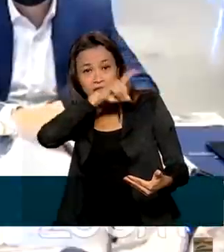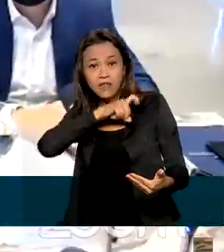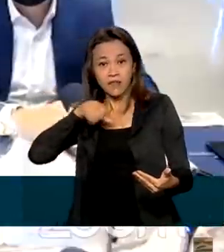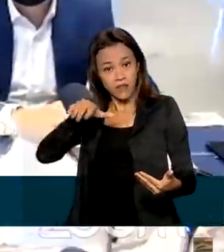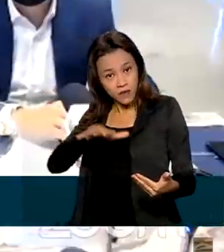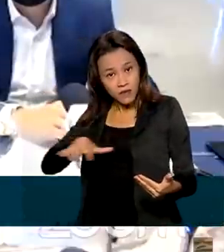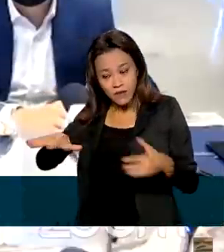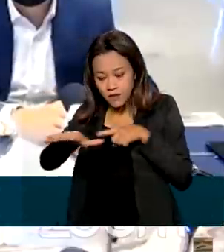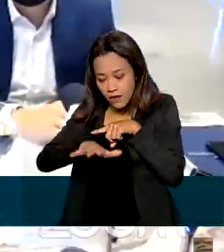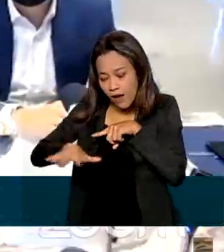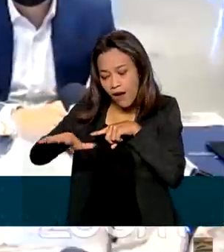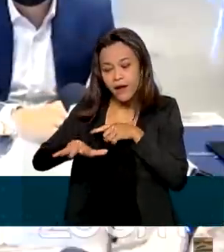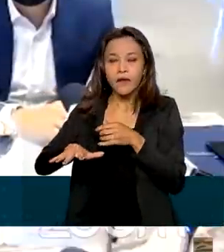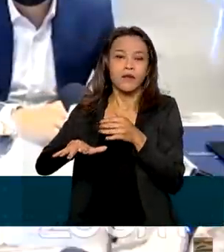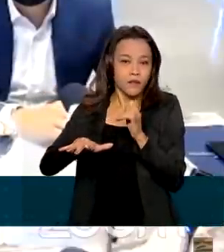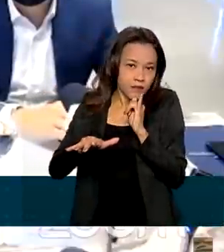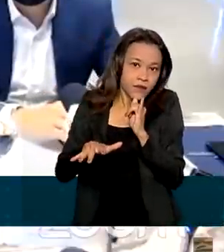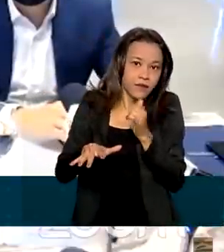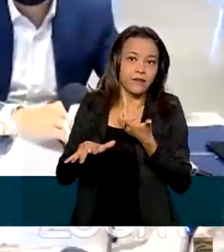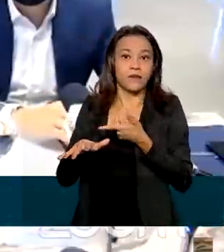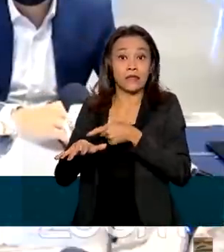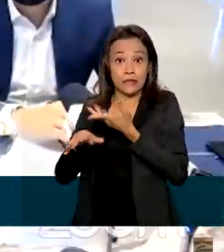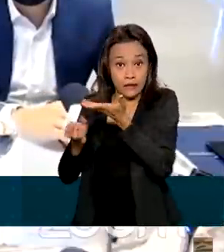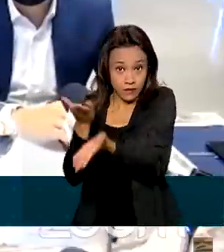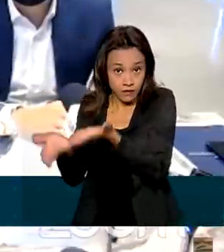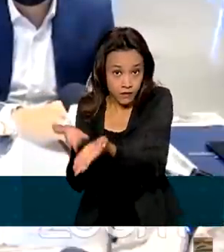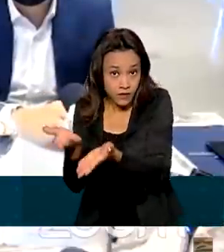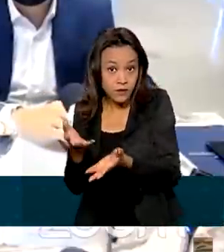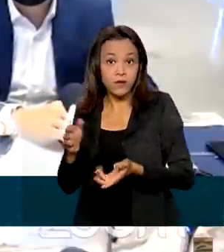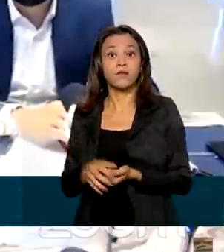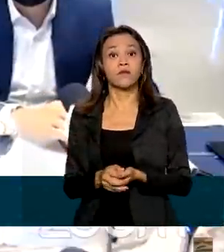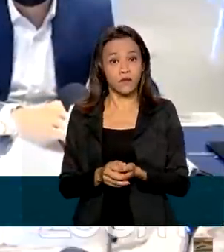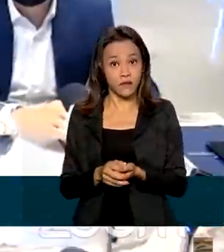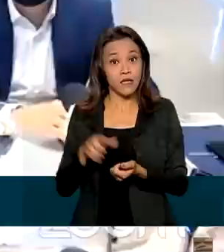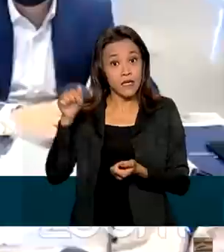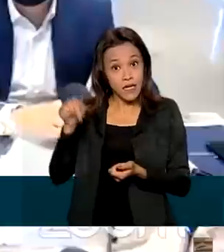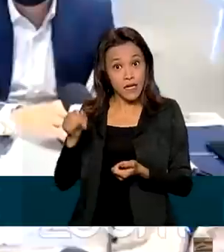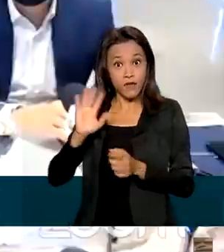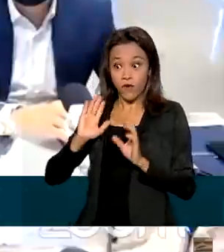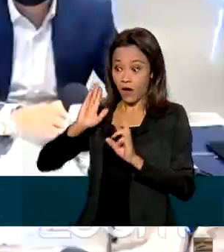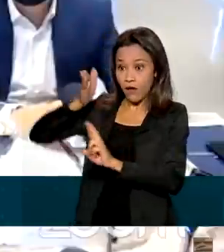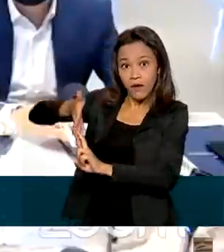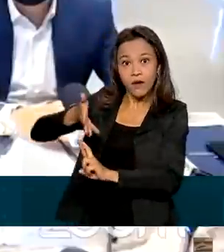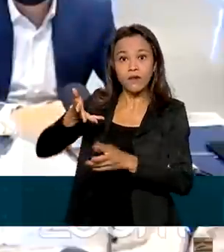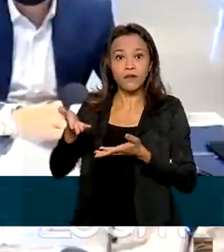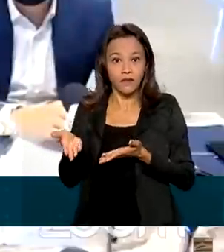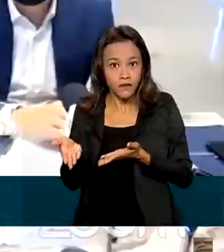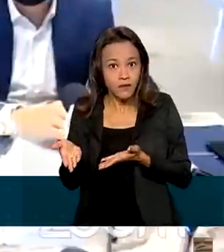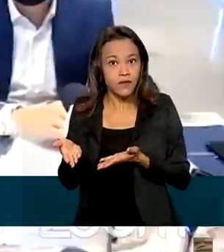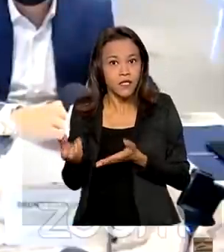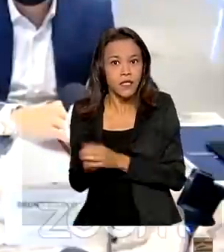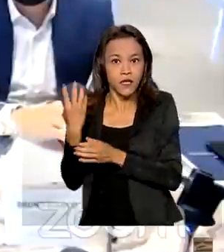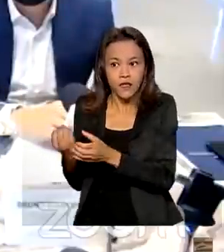como serviços, sendo o destaque desse mês, criando